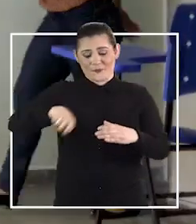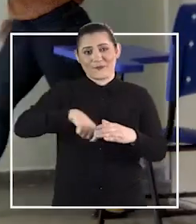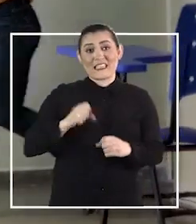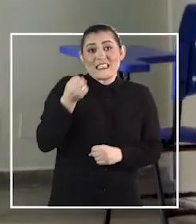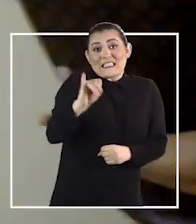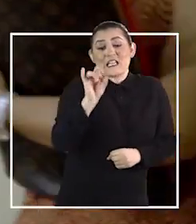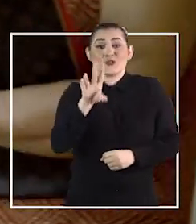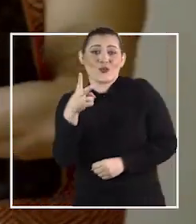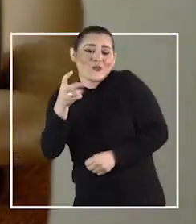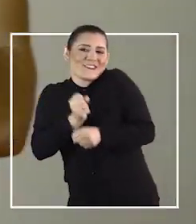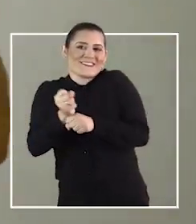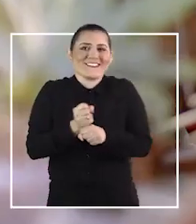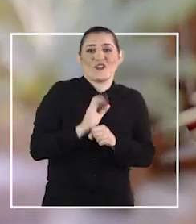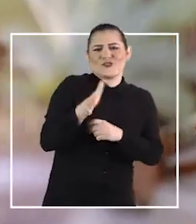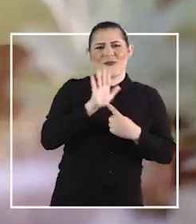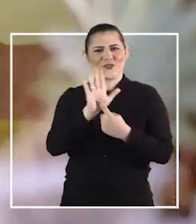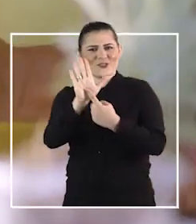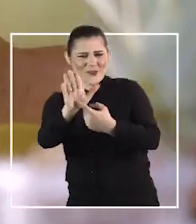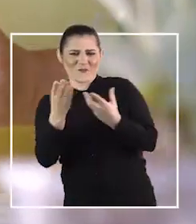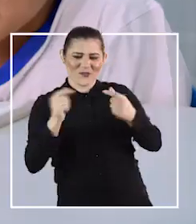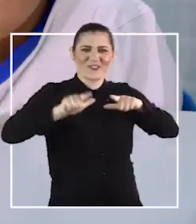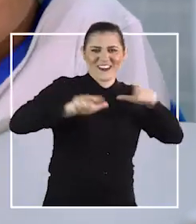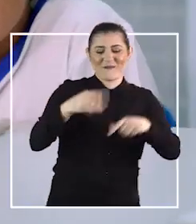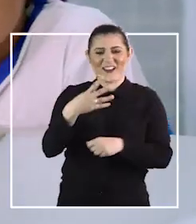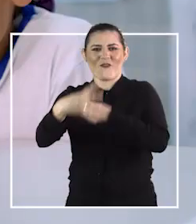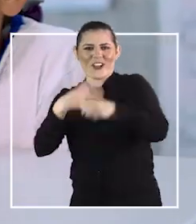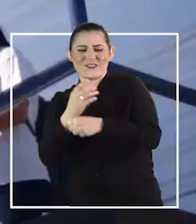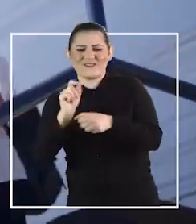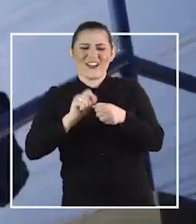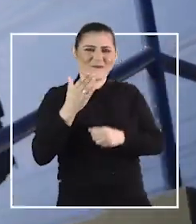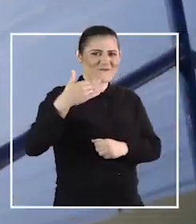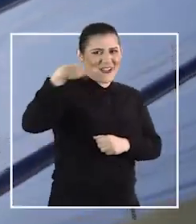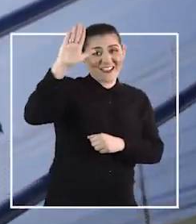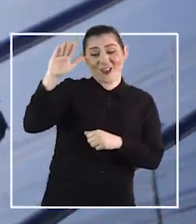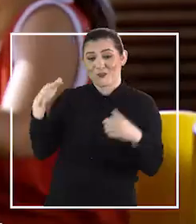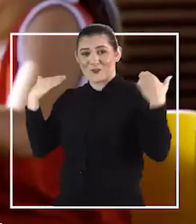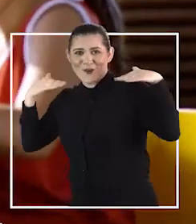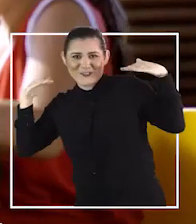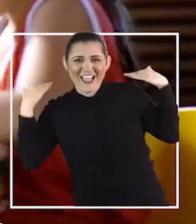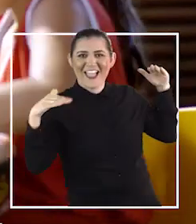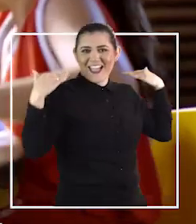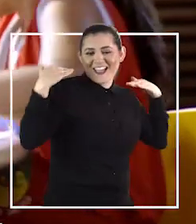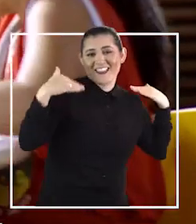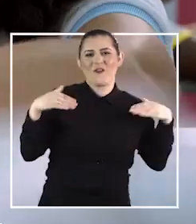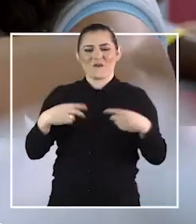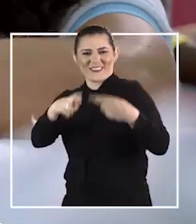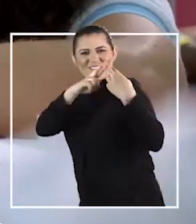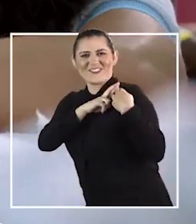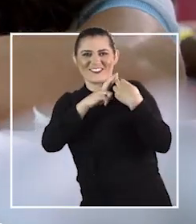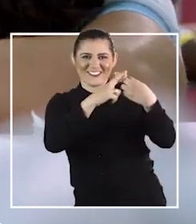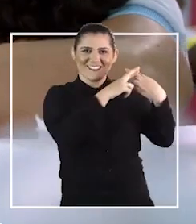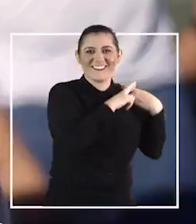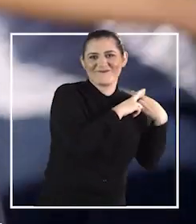Em apenas dois anos já mostrou muito trabalho, em quatro anos fará muito mais. Socorro Nery é